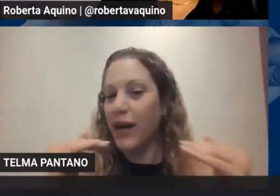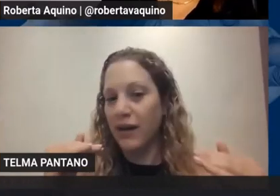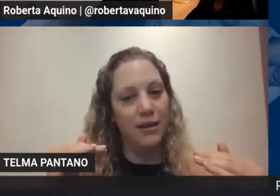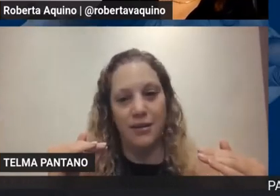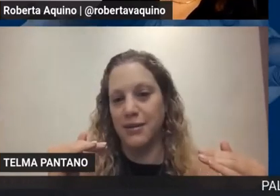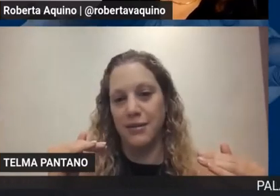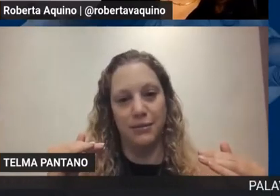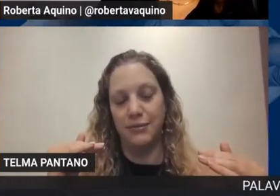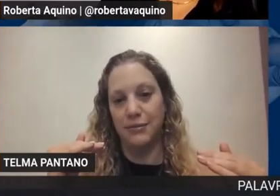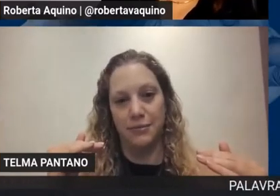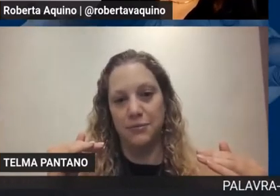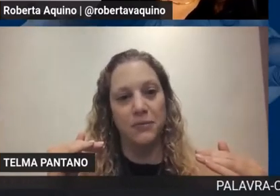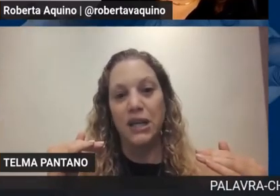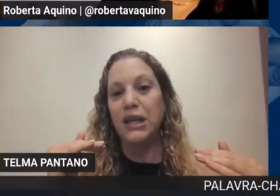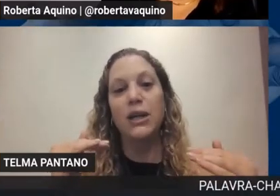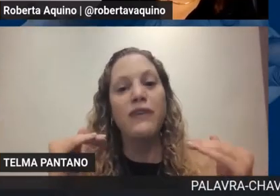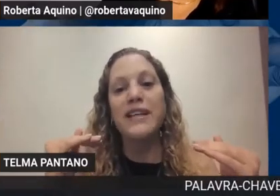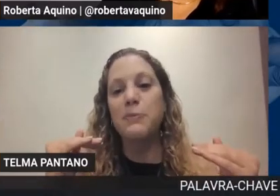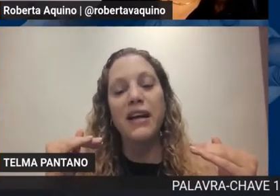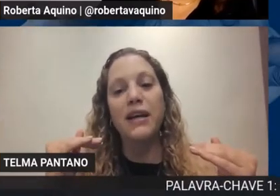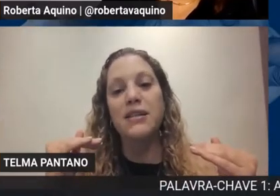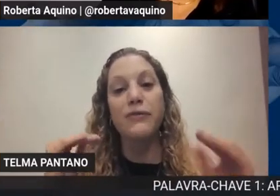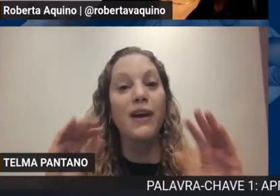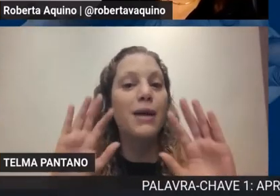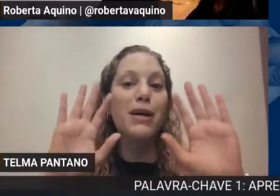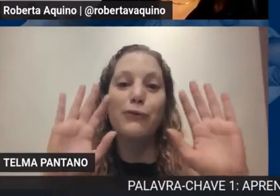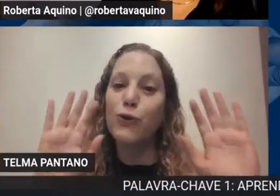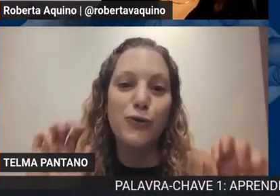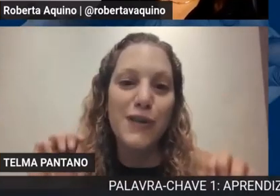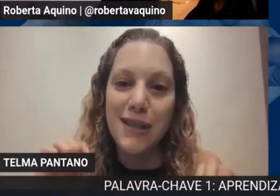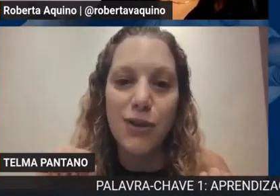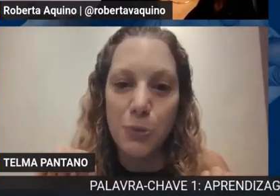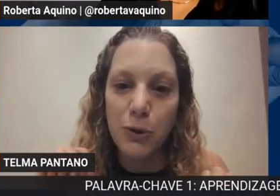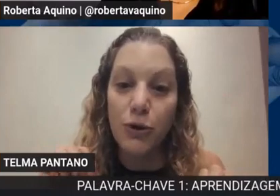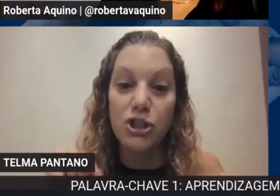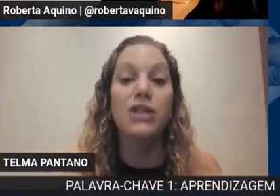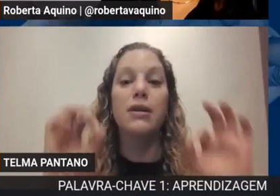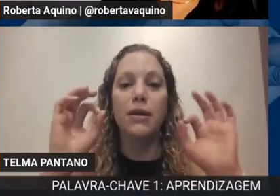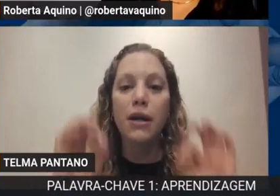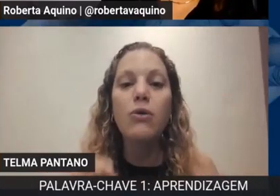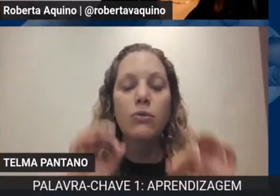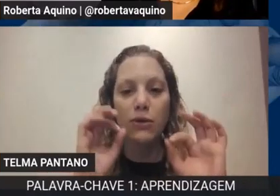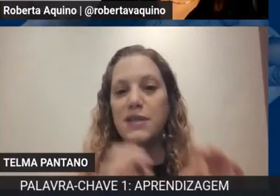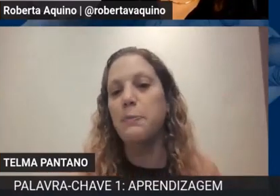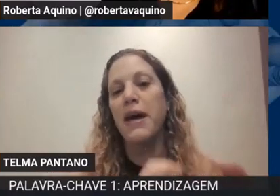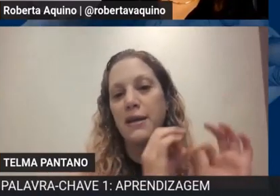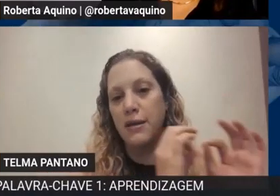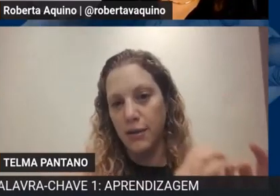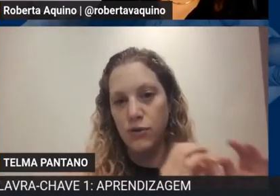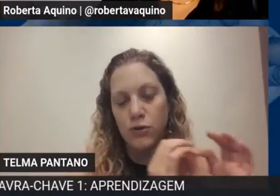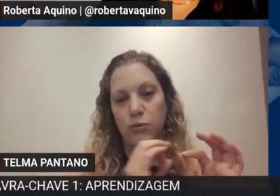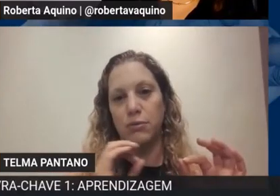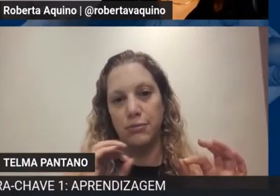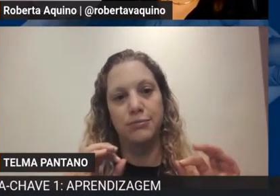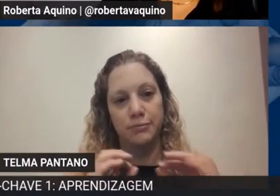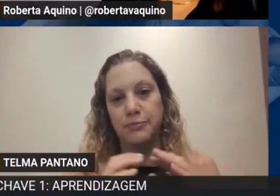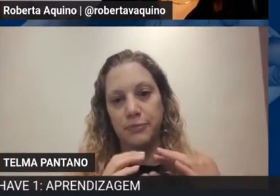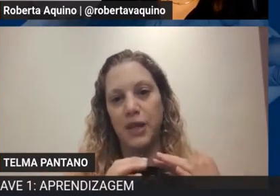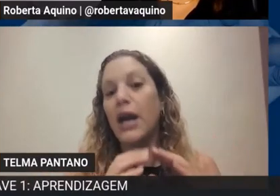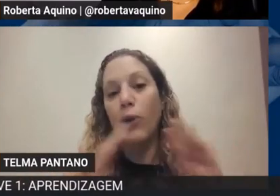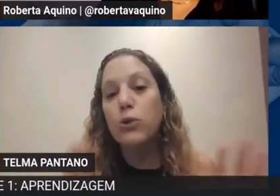não é a criança não vai esperar que a criança fala ai mãe foi o suficiente por hoje não espere isso